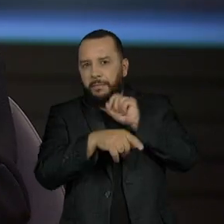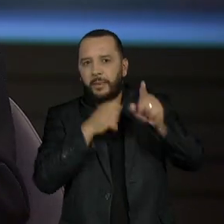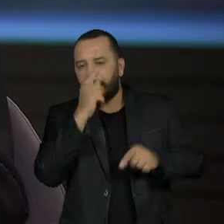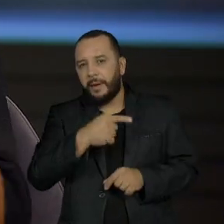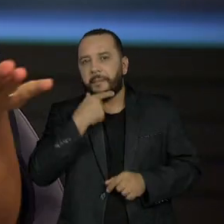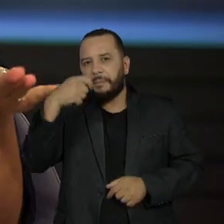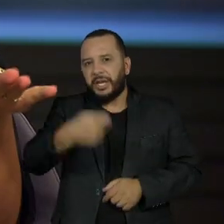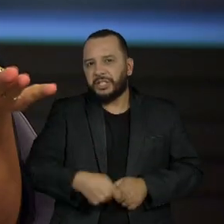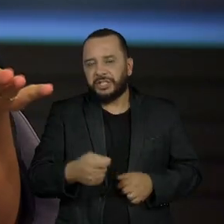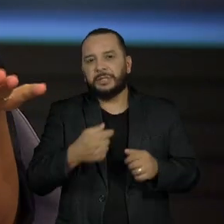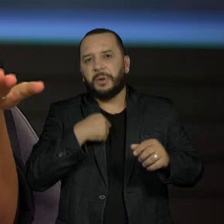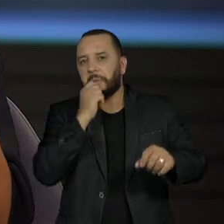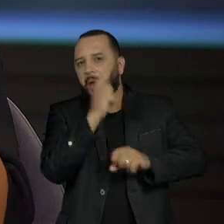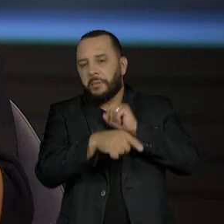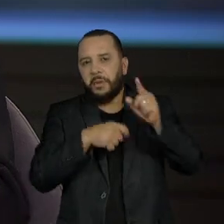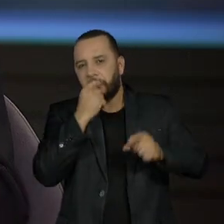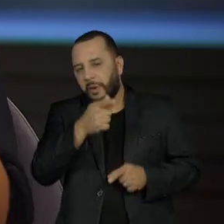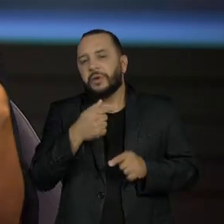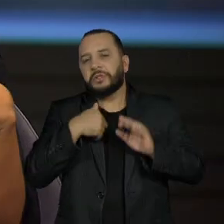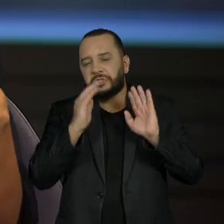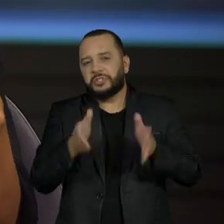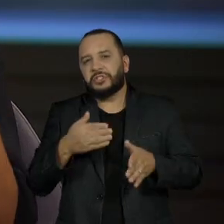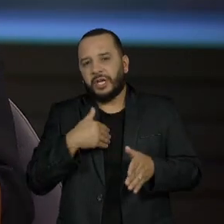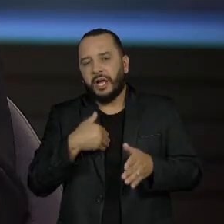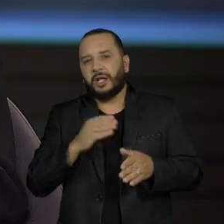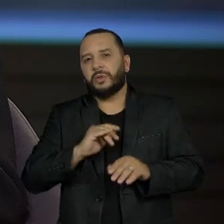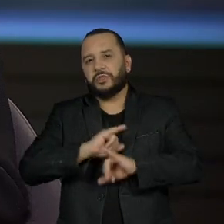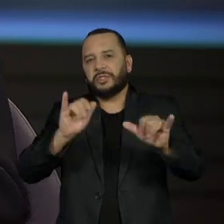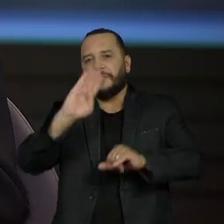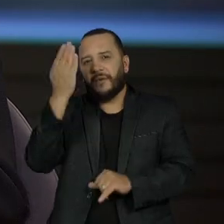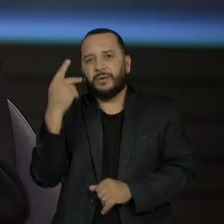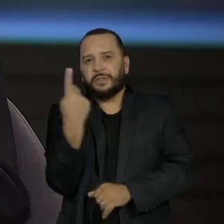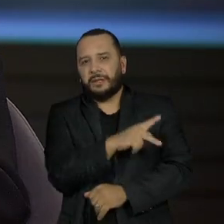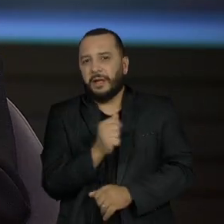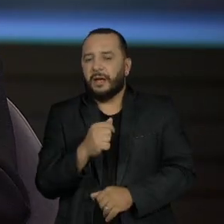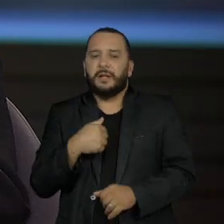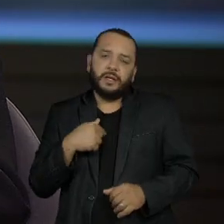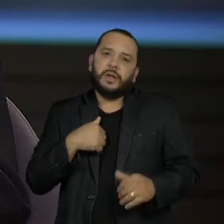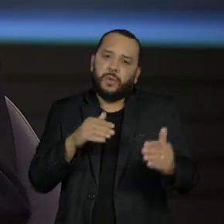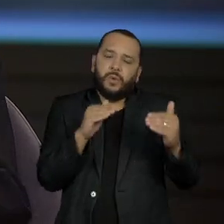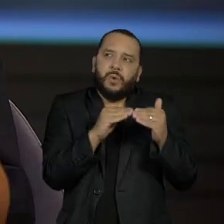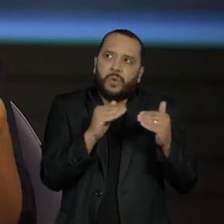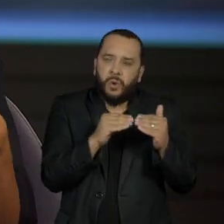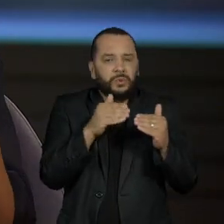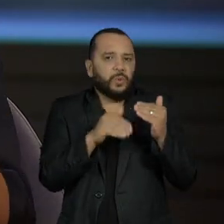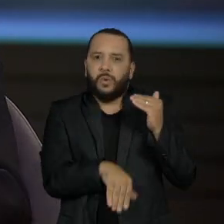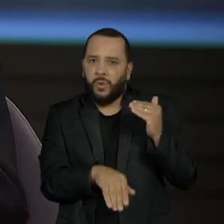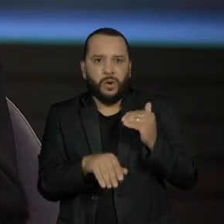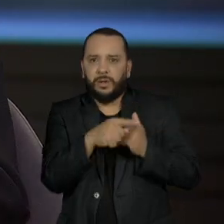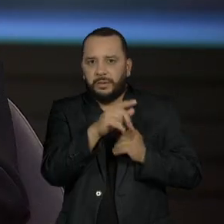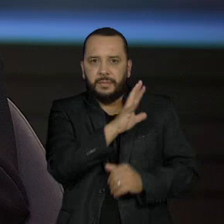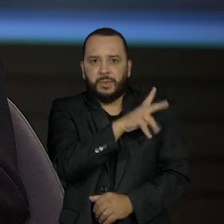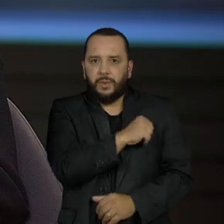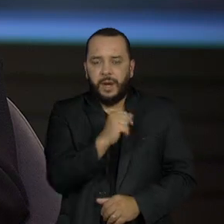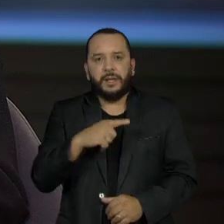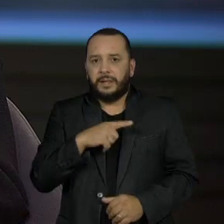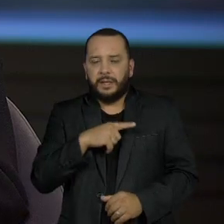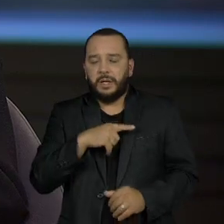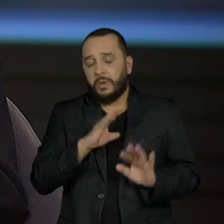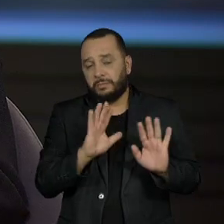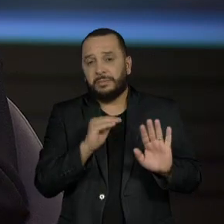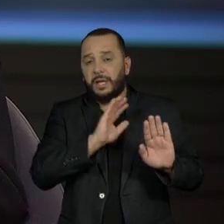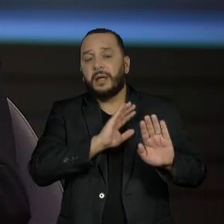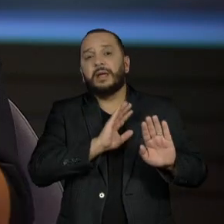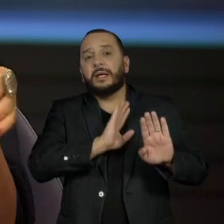de machismo. Isso, independentemente de eu concordar ou não com os posicionamentos da Emanuela Dávila, com o seu alinhamento